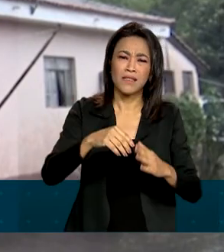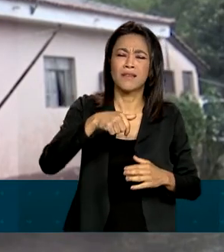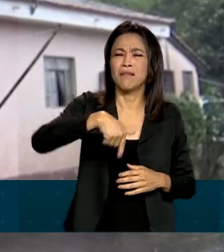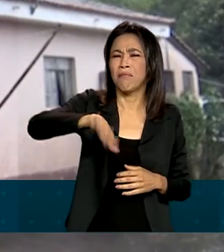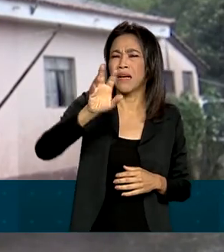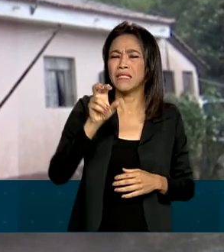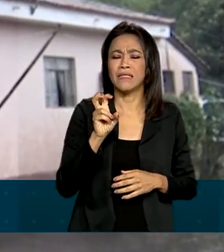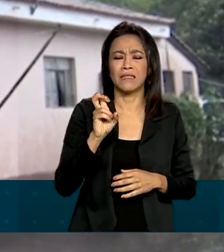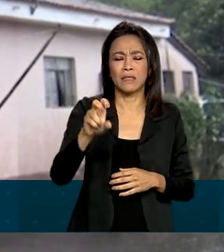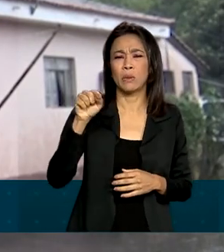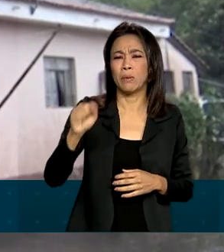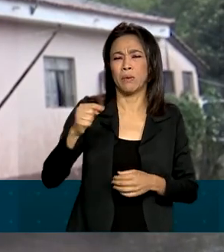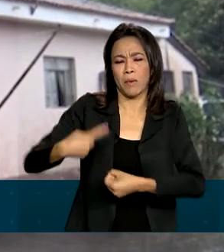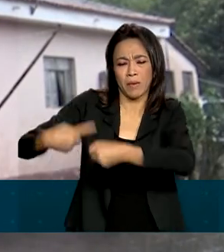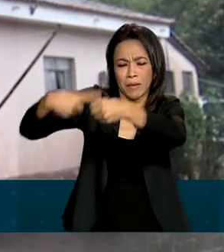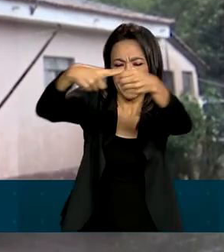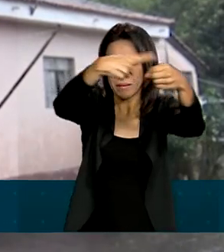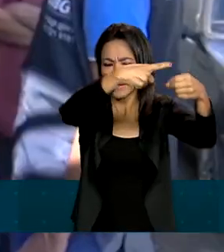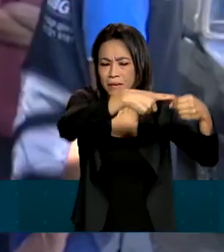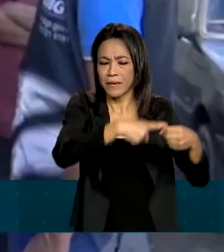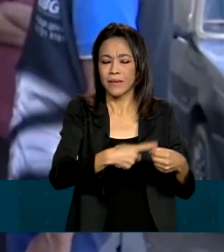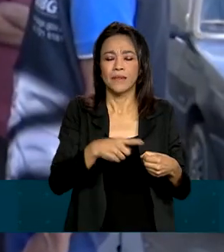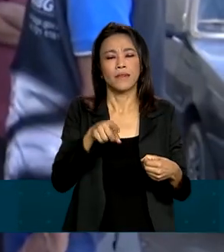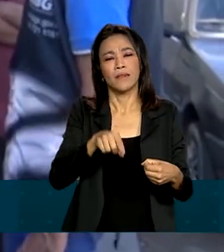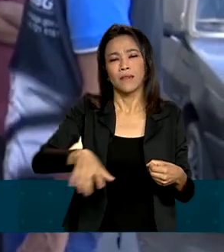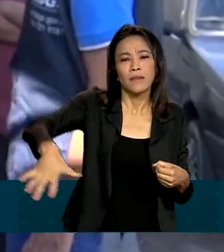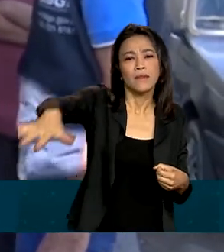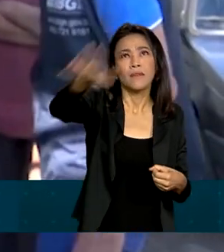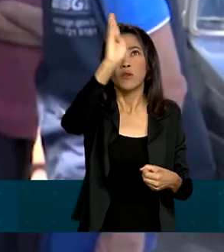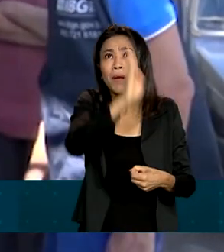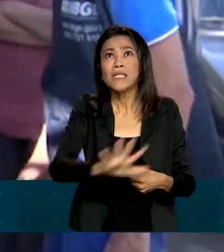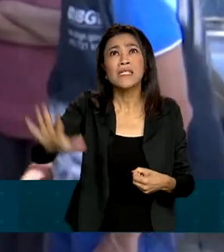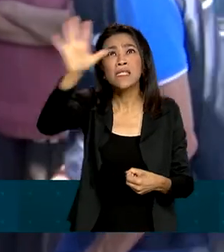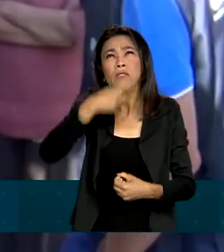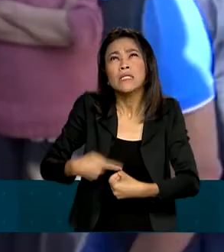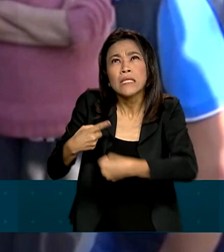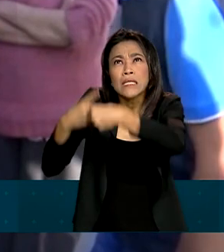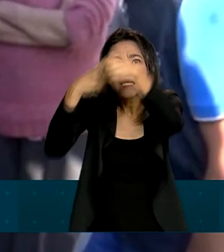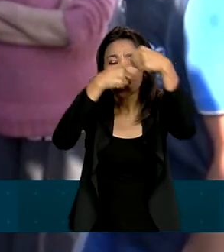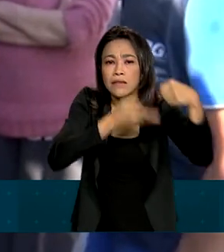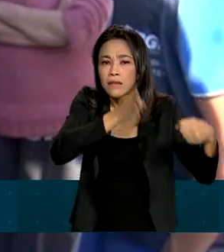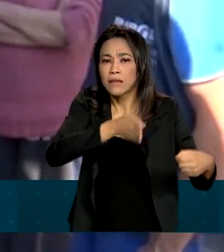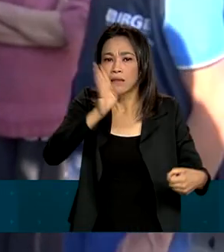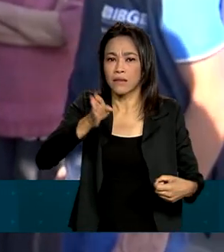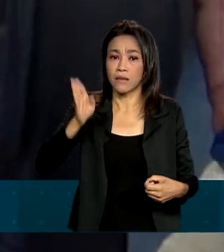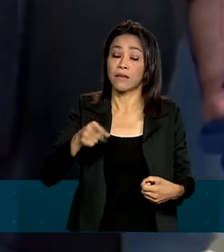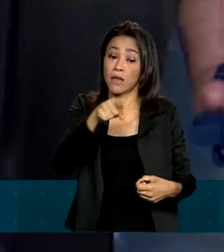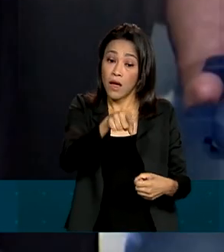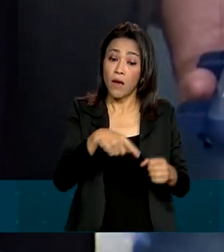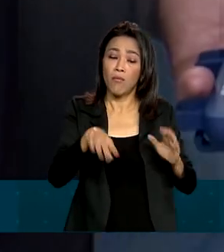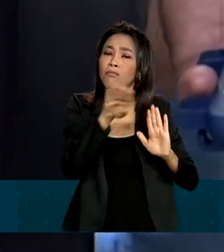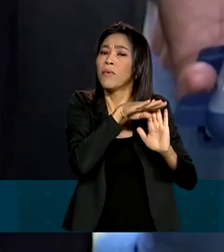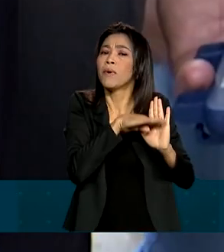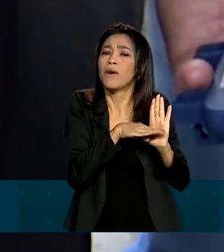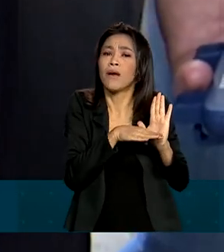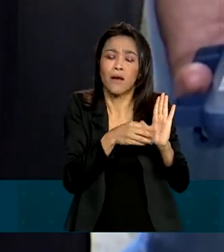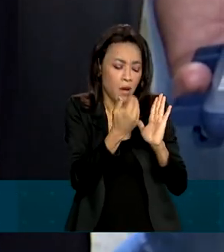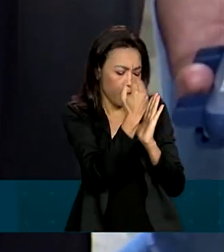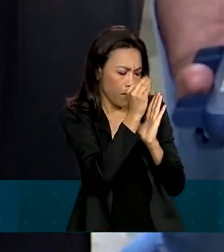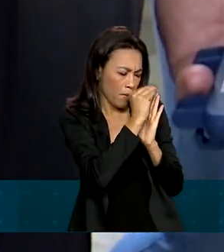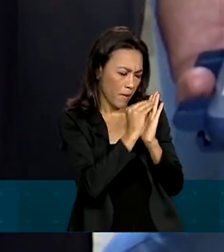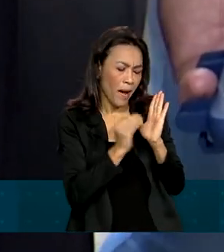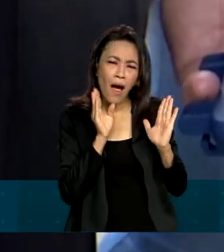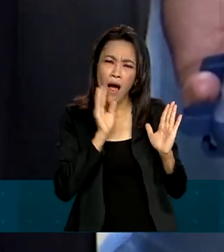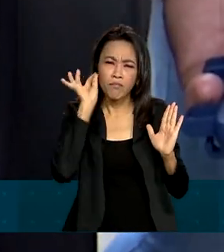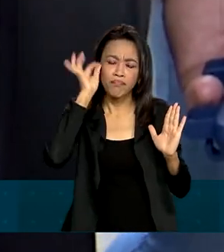espalhados pelo território nacional. A entrevista é feita por um programa rápido e todos os recenseadores